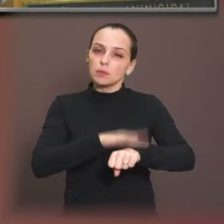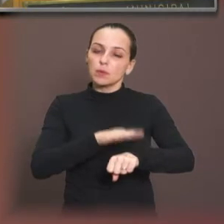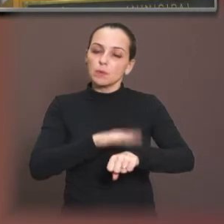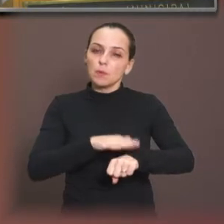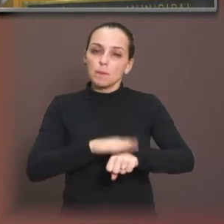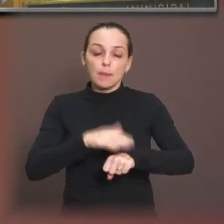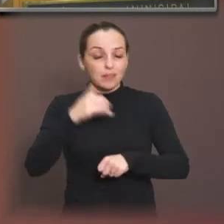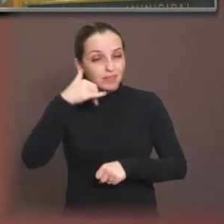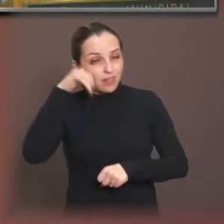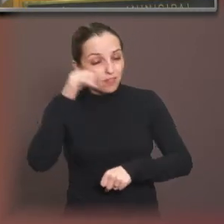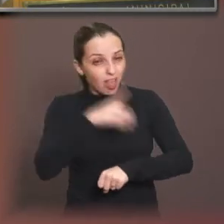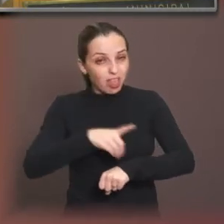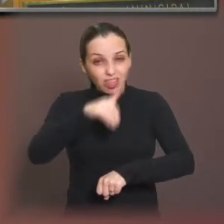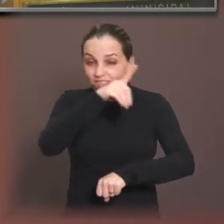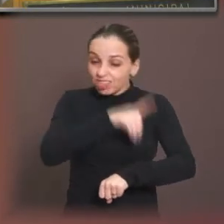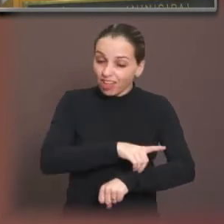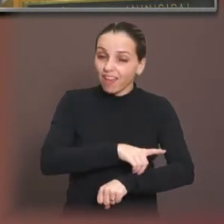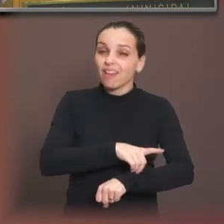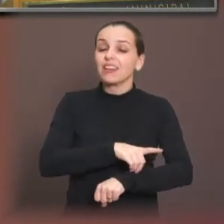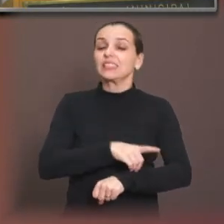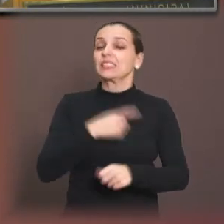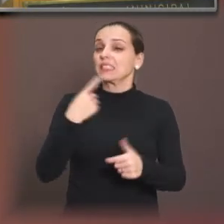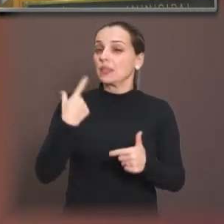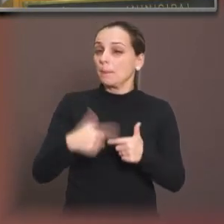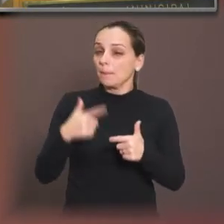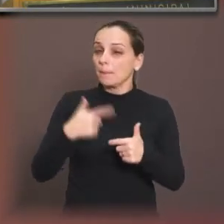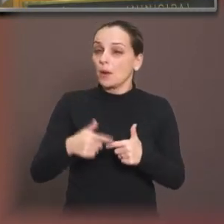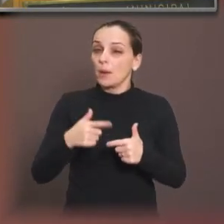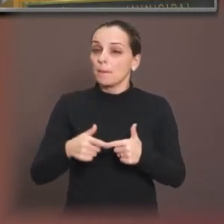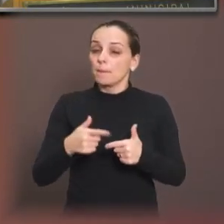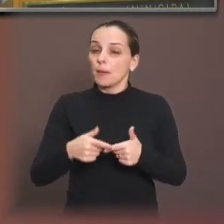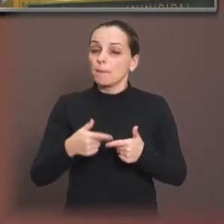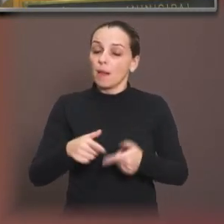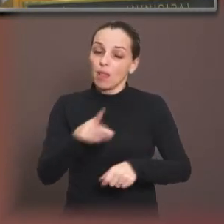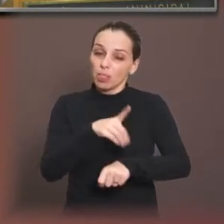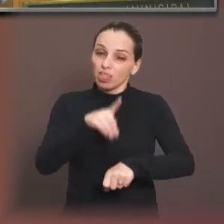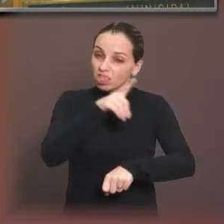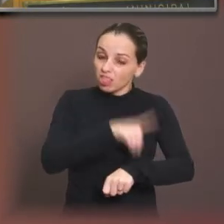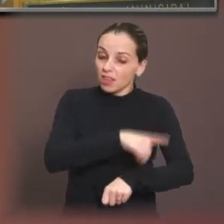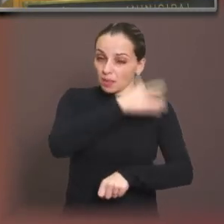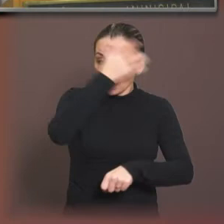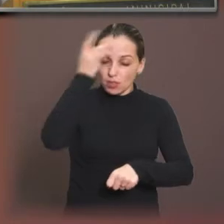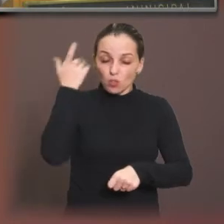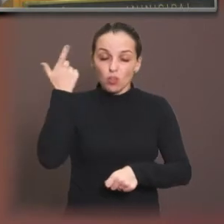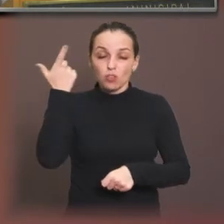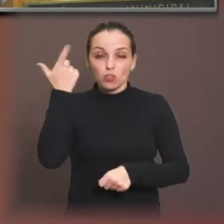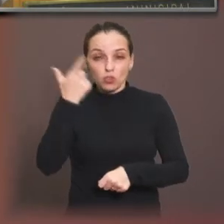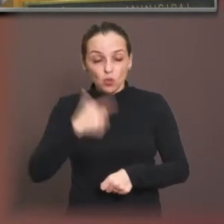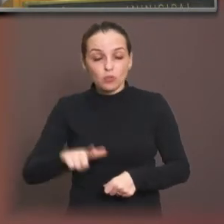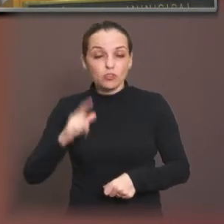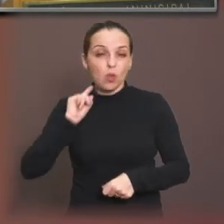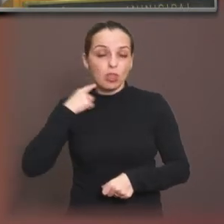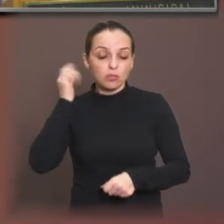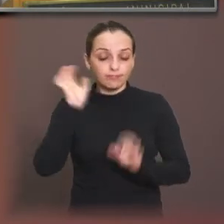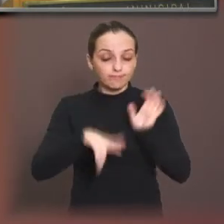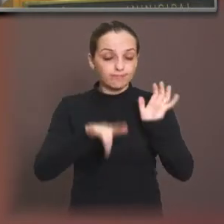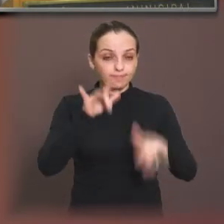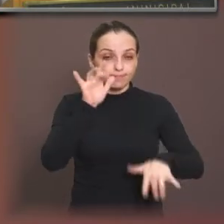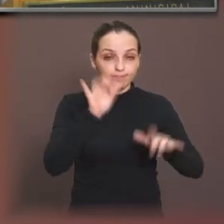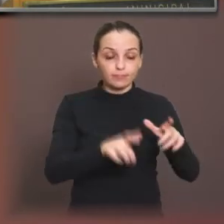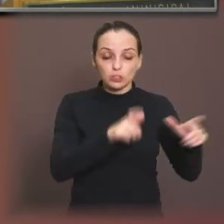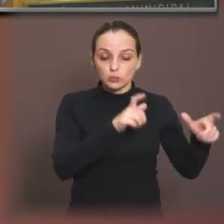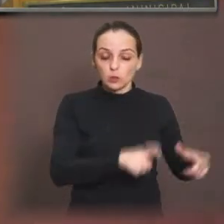em combate à dengue, as pessoas ainda continuam descartando o lixo em lugar